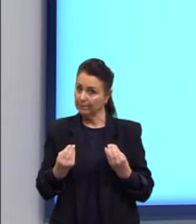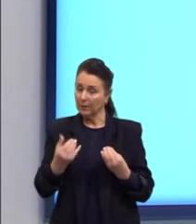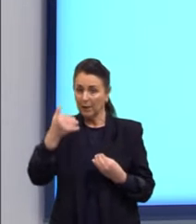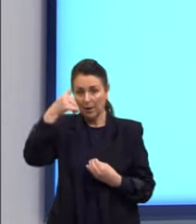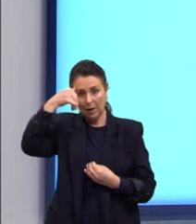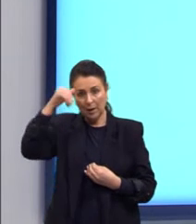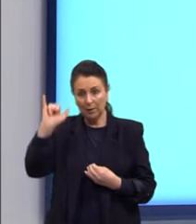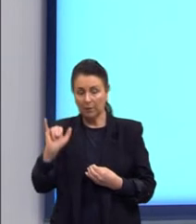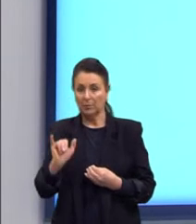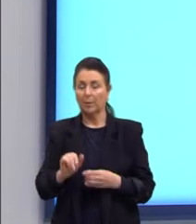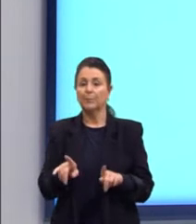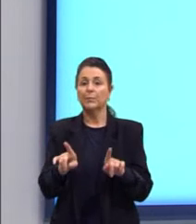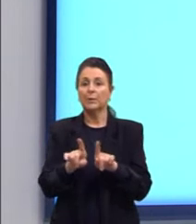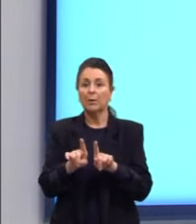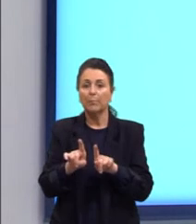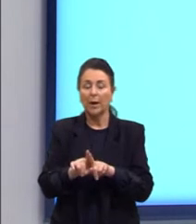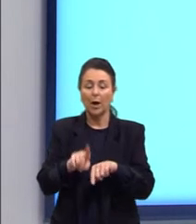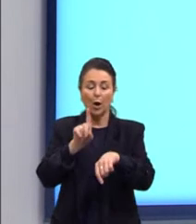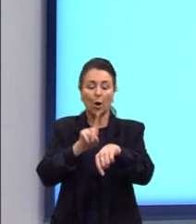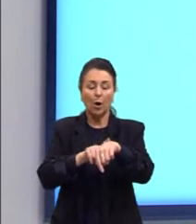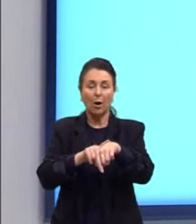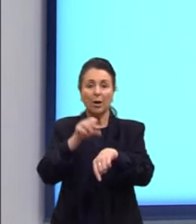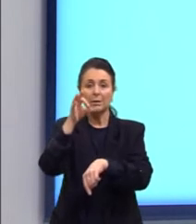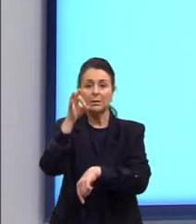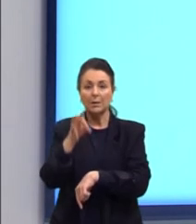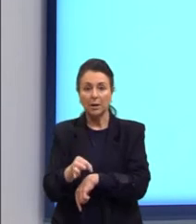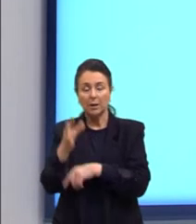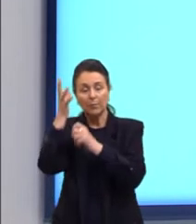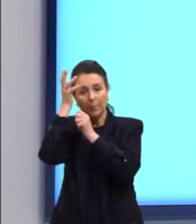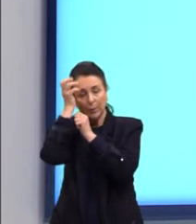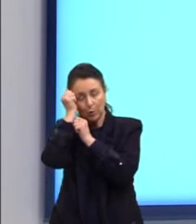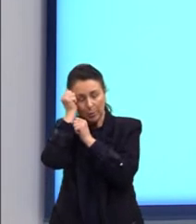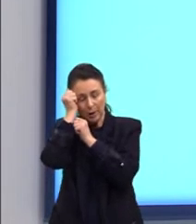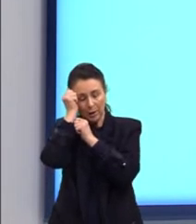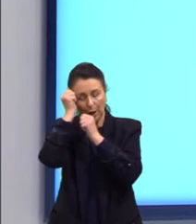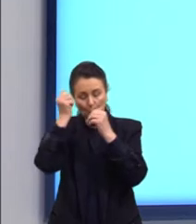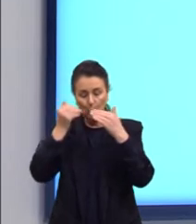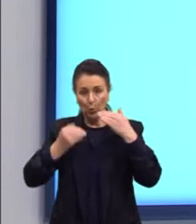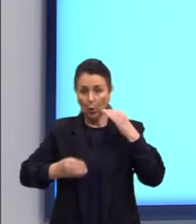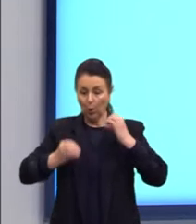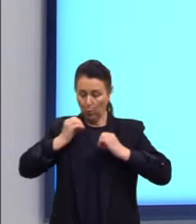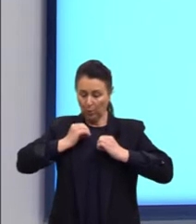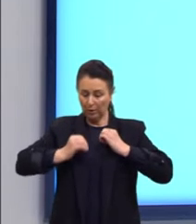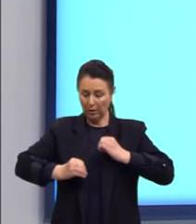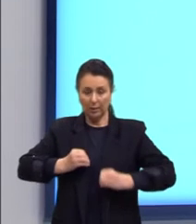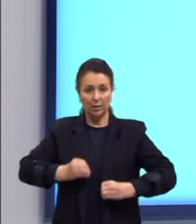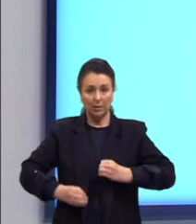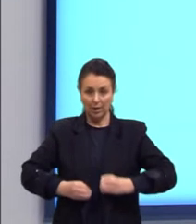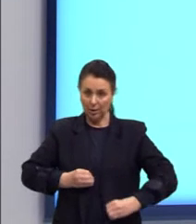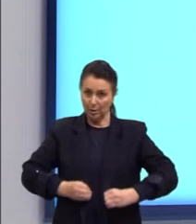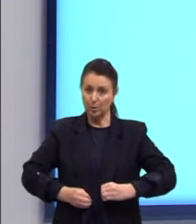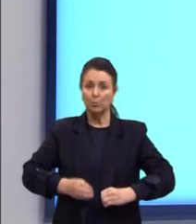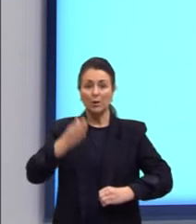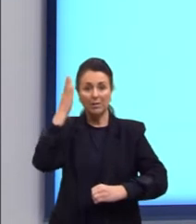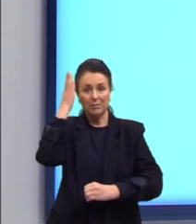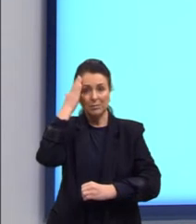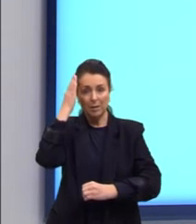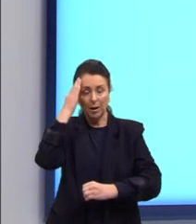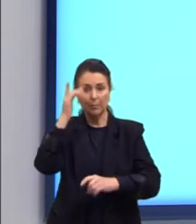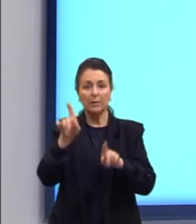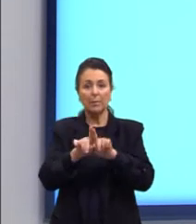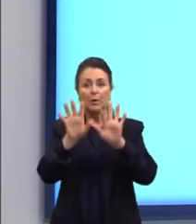Rotina para o sono também auxilia a estabelecer um ritmo para o organismo, ter uma rotina mesmo em finais de semana.